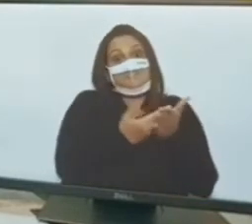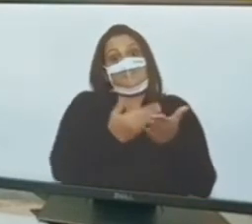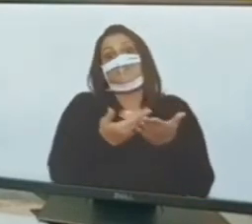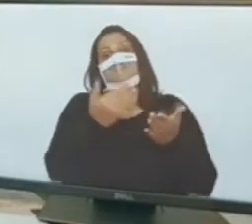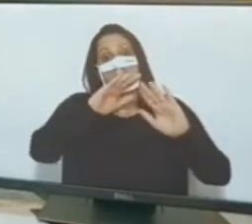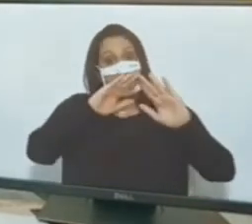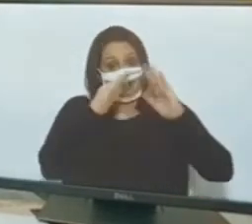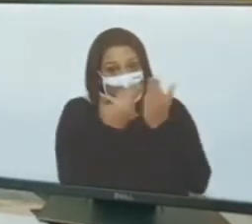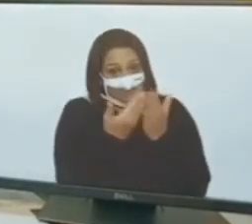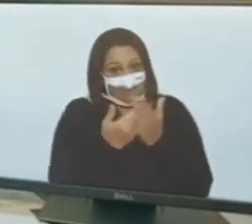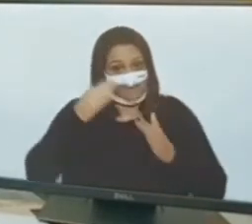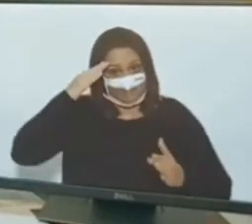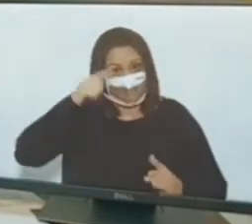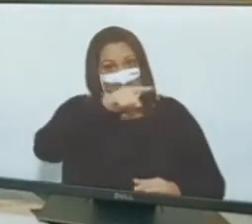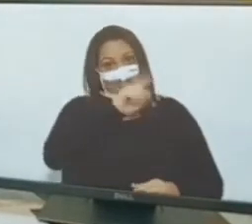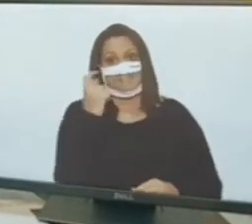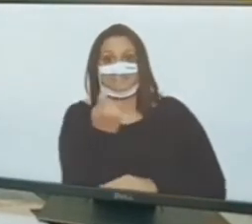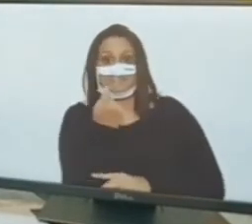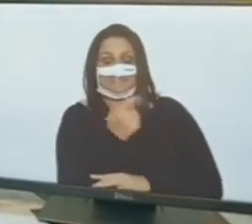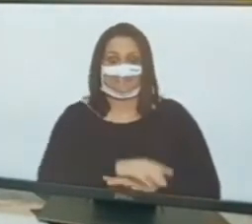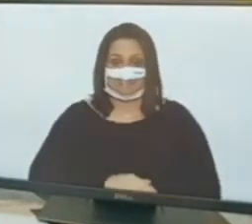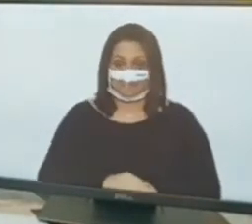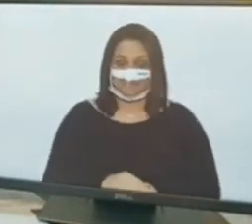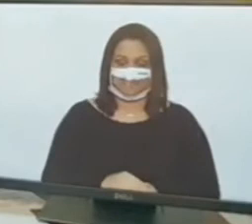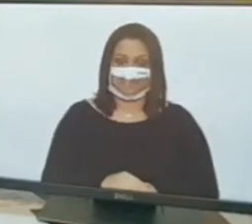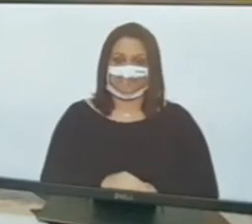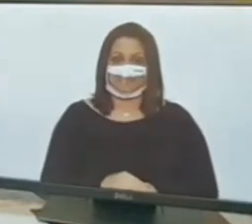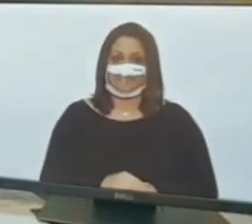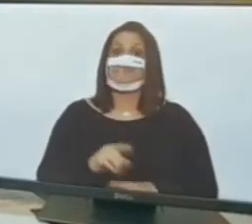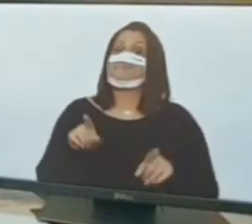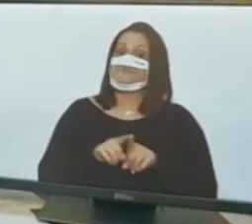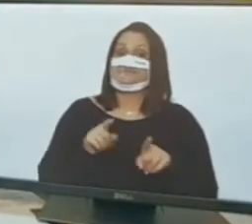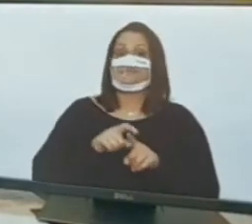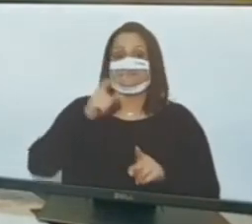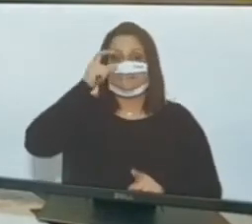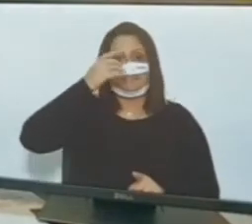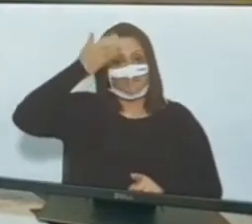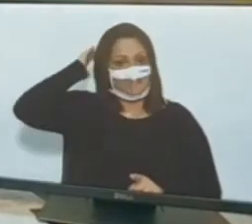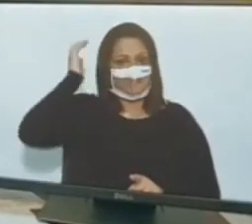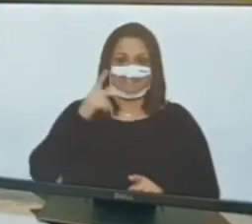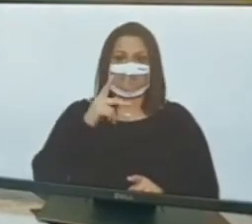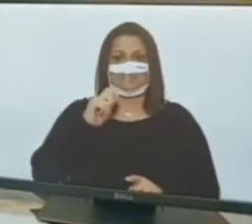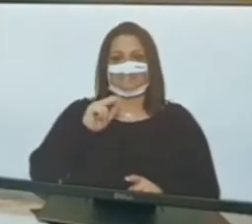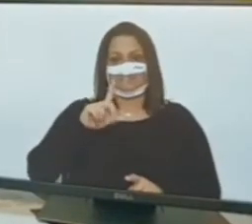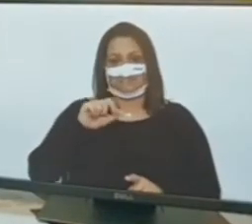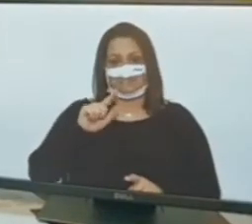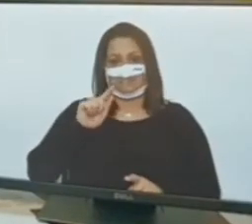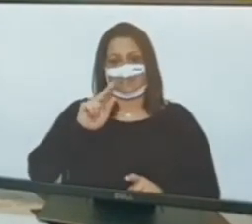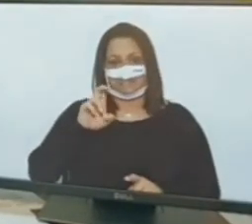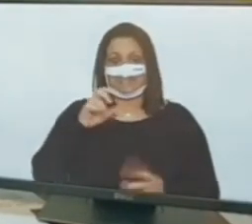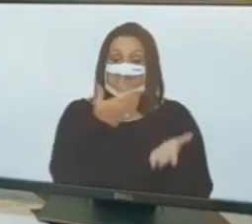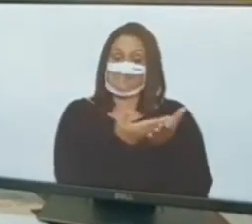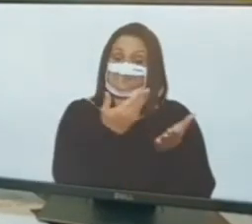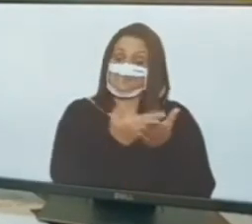Alegre. O nosso também empresado aqui, Paulo Guedes, é do Colégio Militar de Porto Alegre.